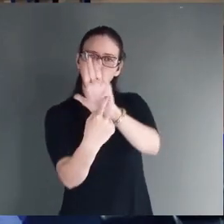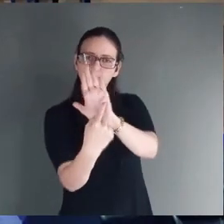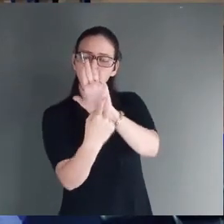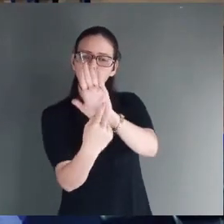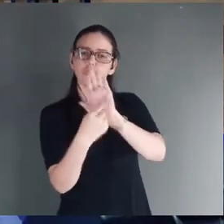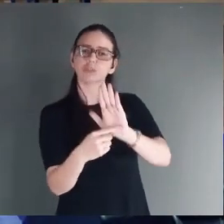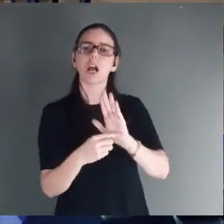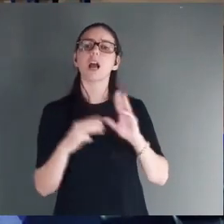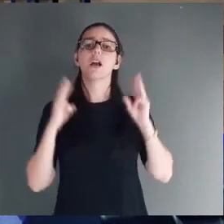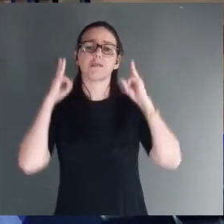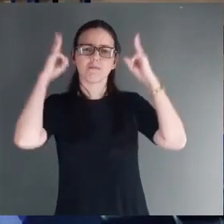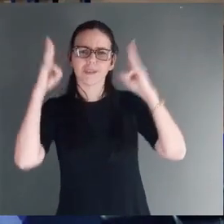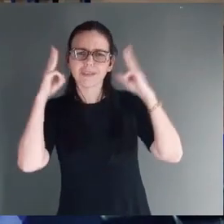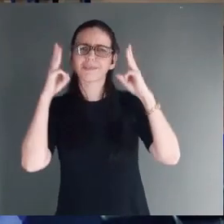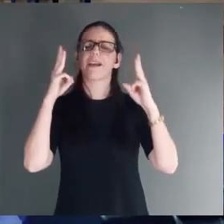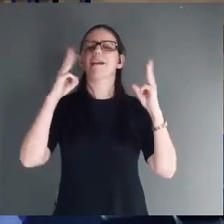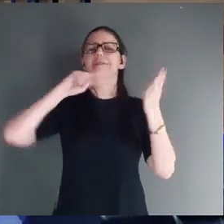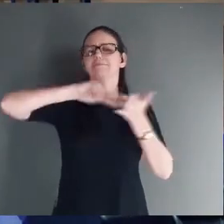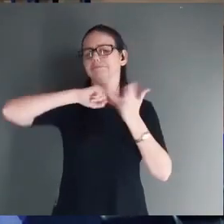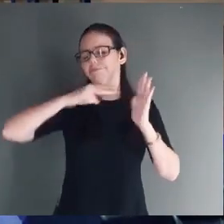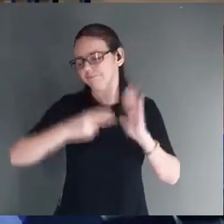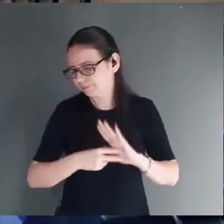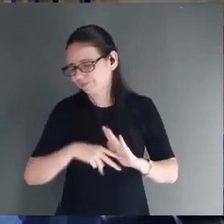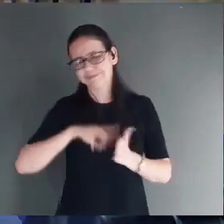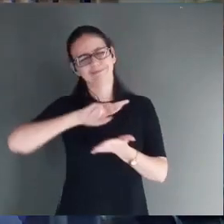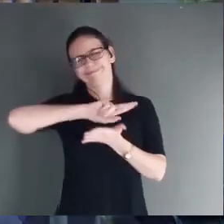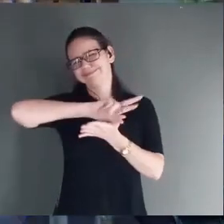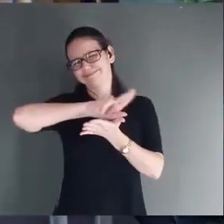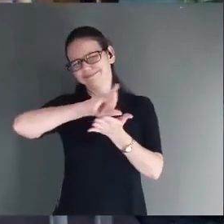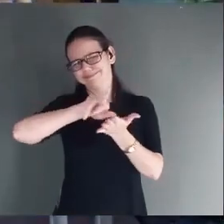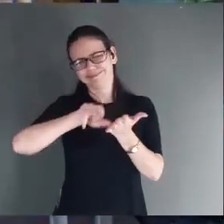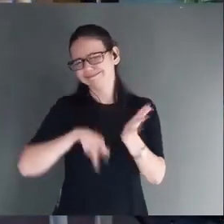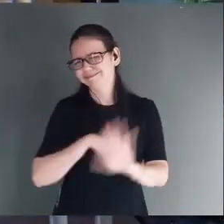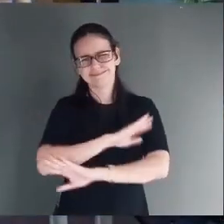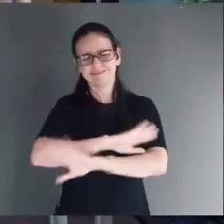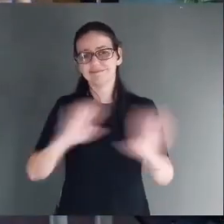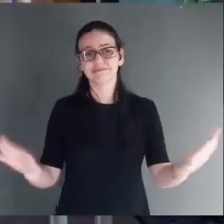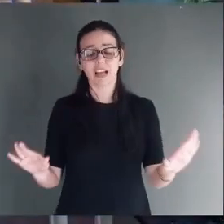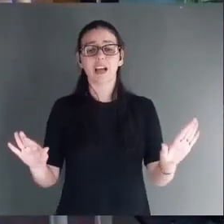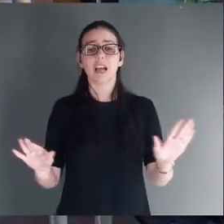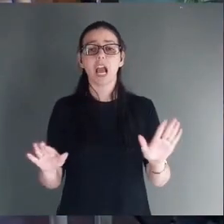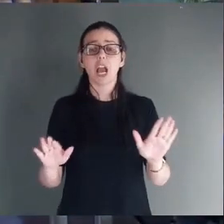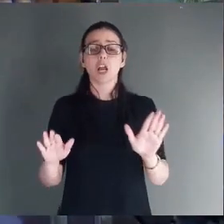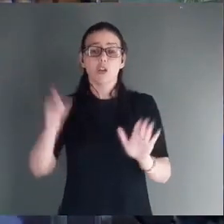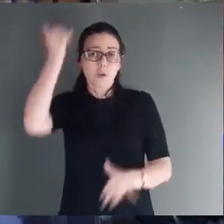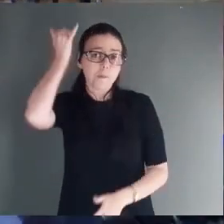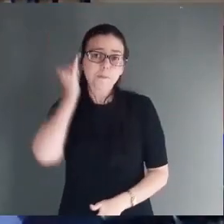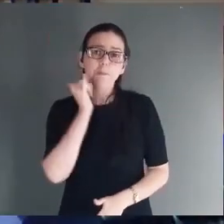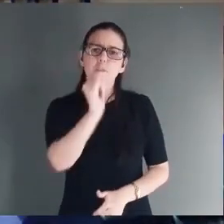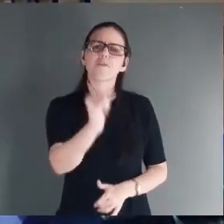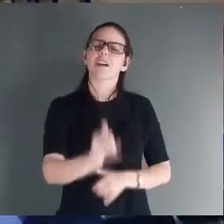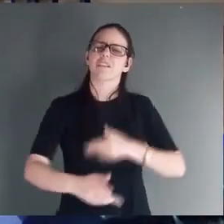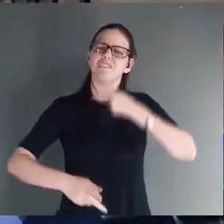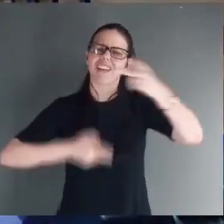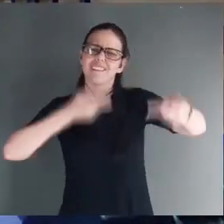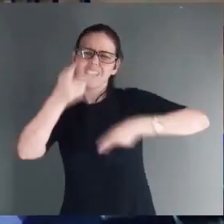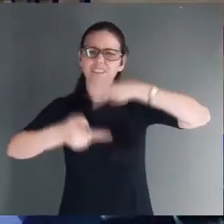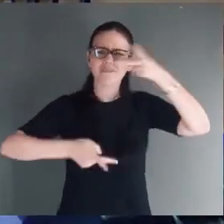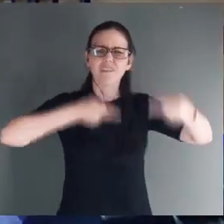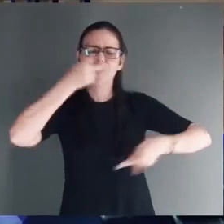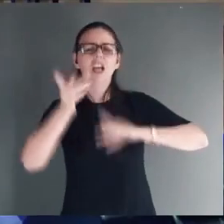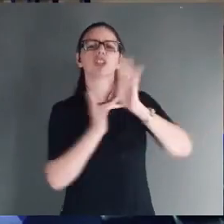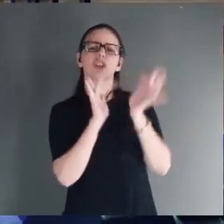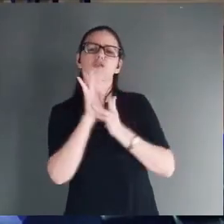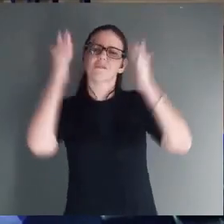é um sinal do Messias. E tudo ali começa, e os profetas começaram a profetizar, a respeito do